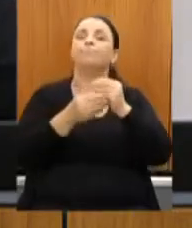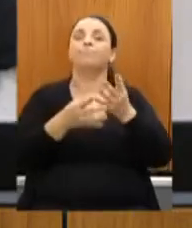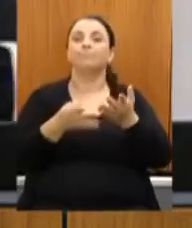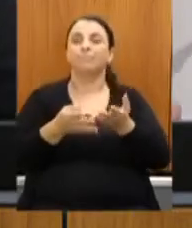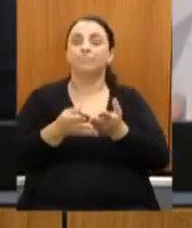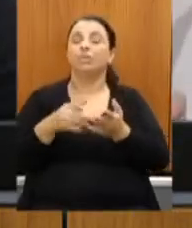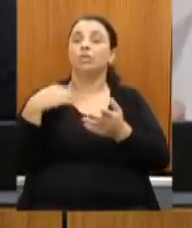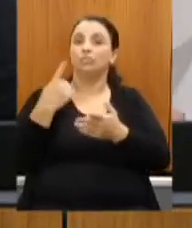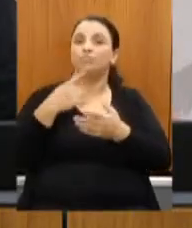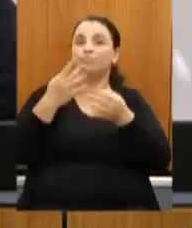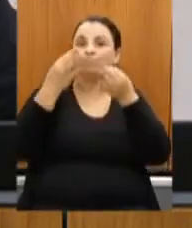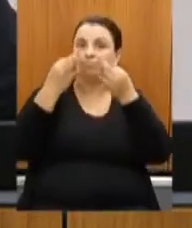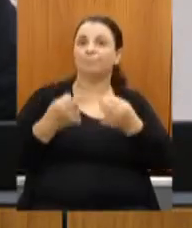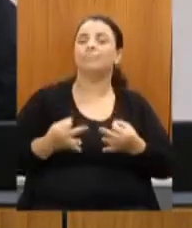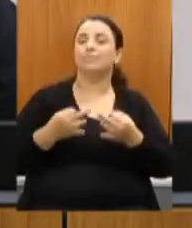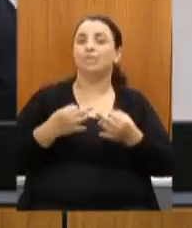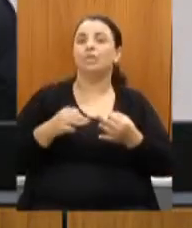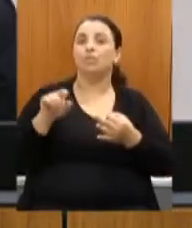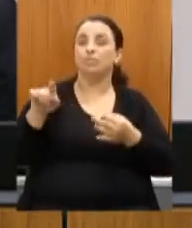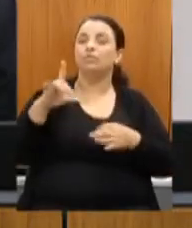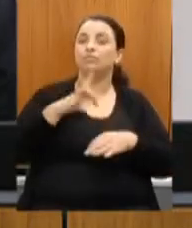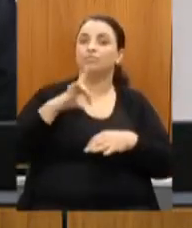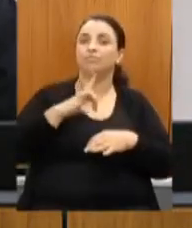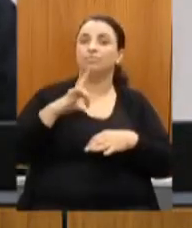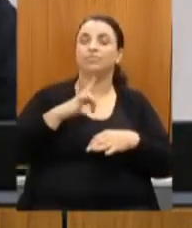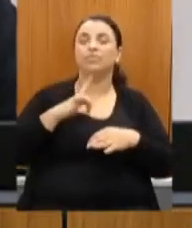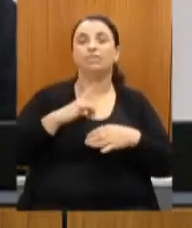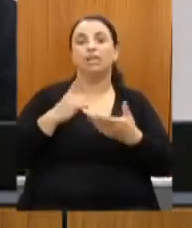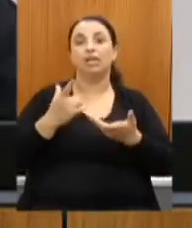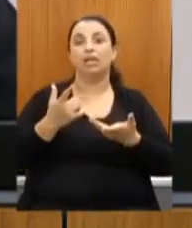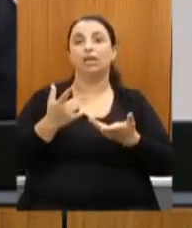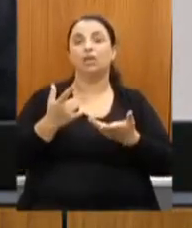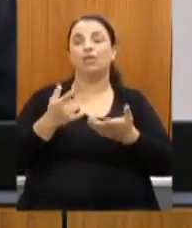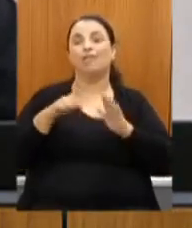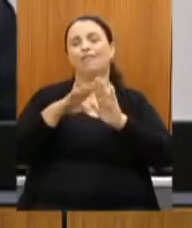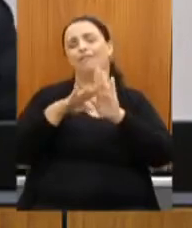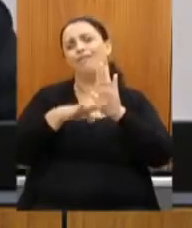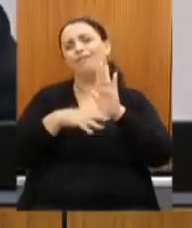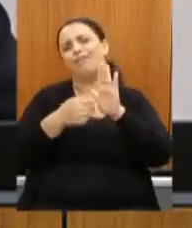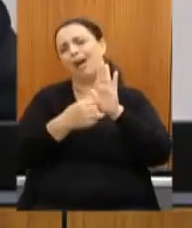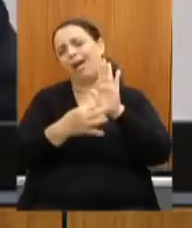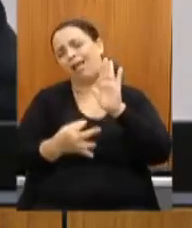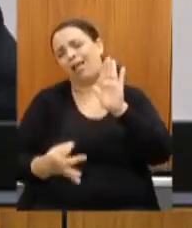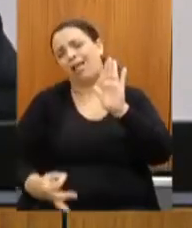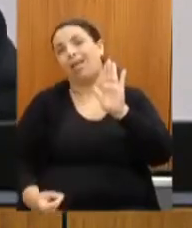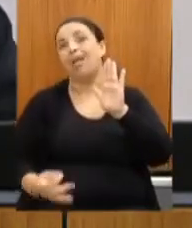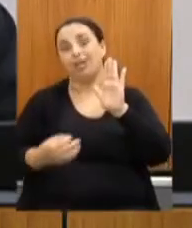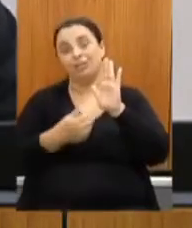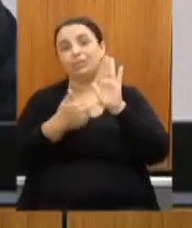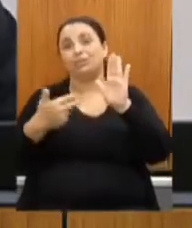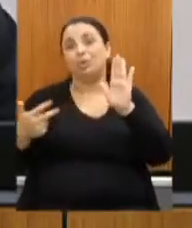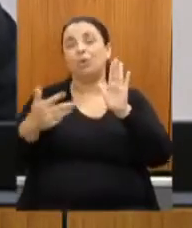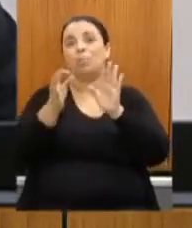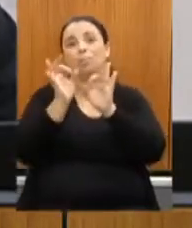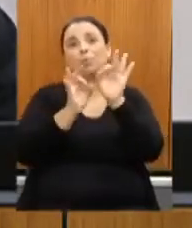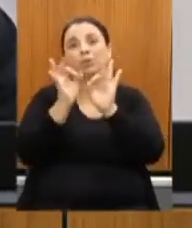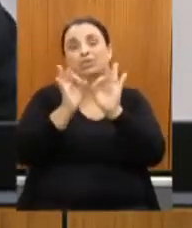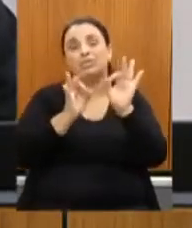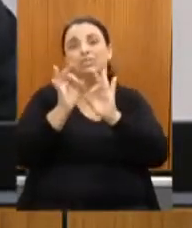sabemos que o senhor tem aí ainda uma lista extensa de vários projetos